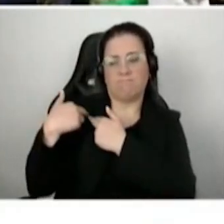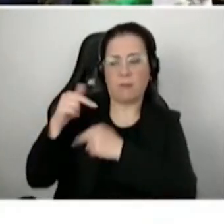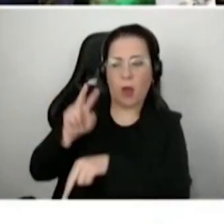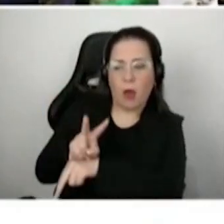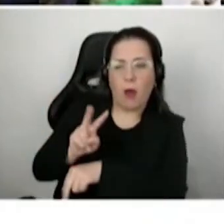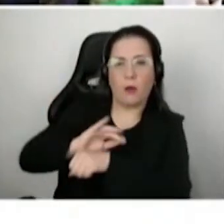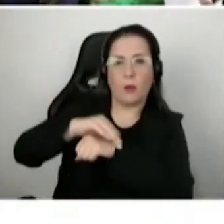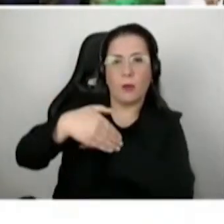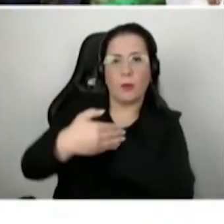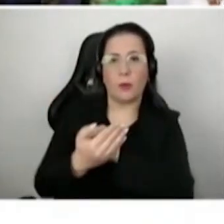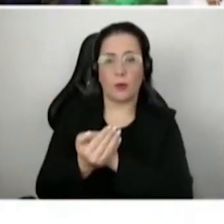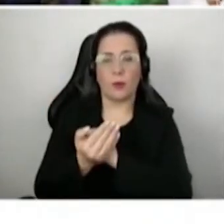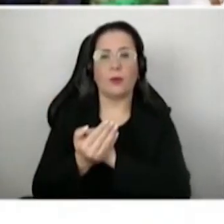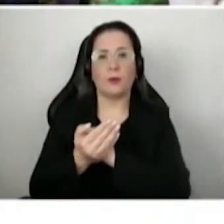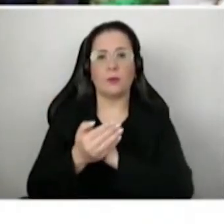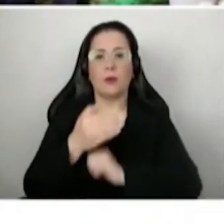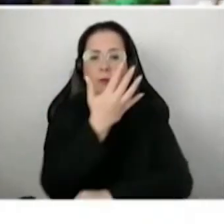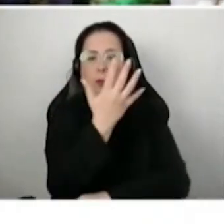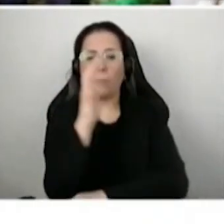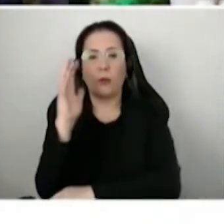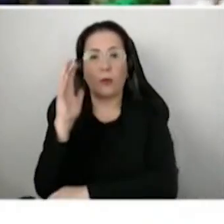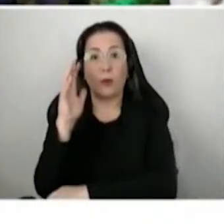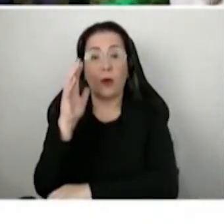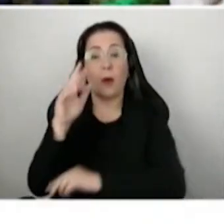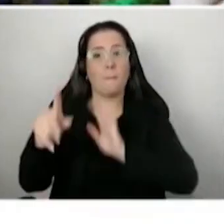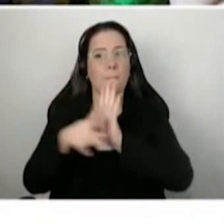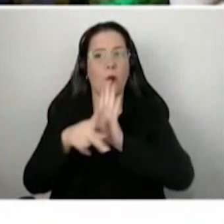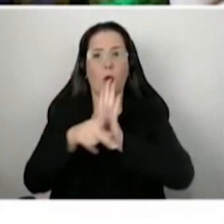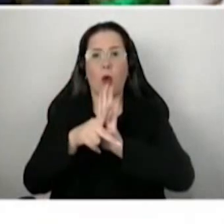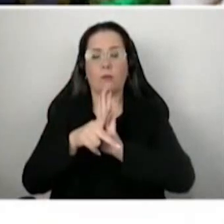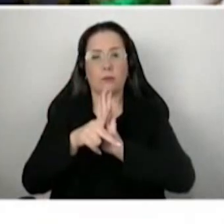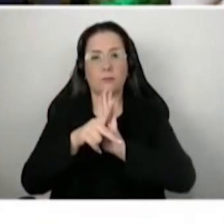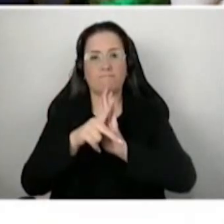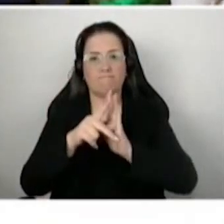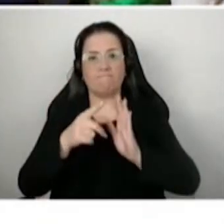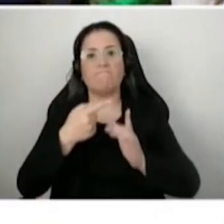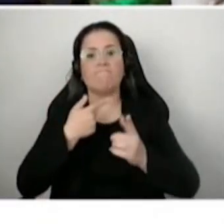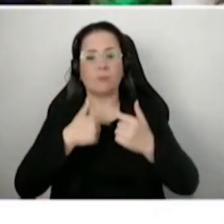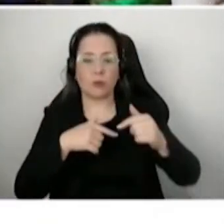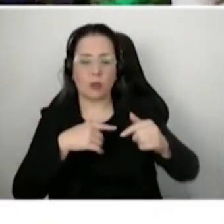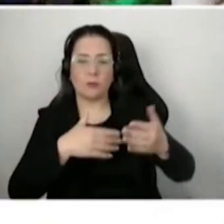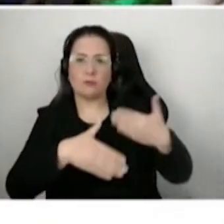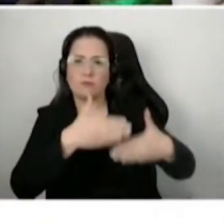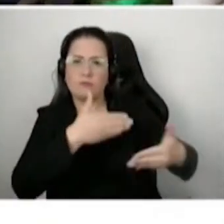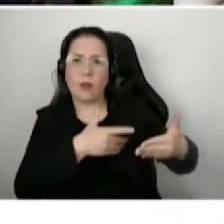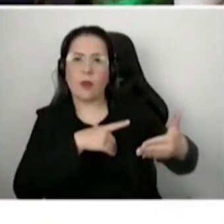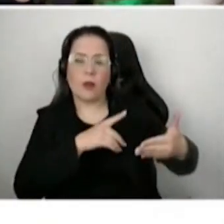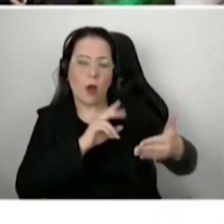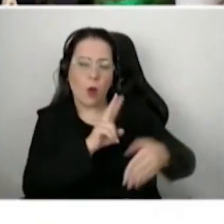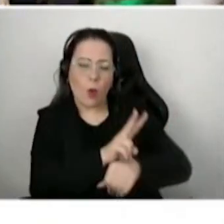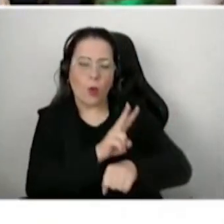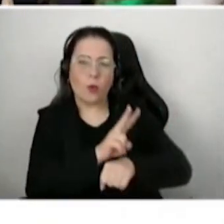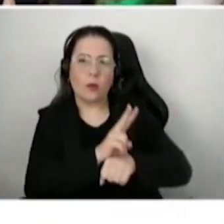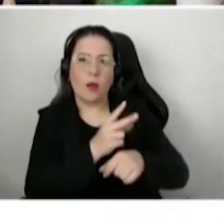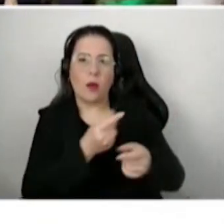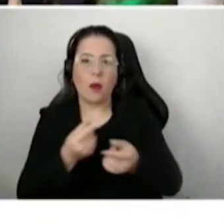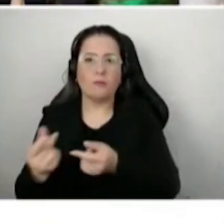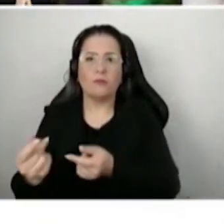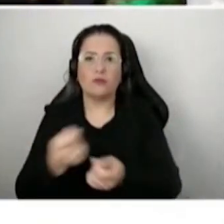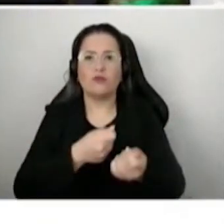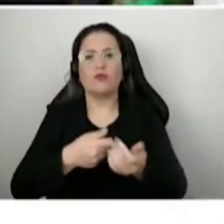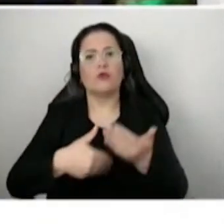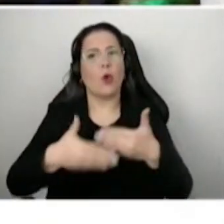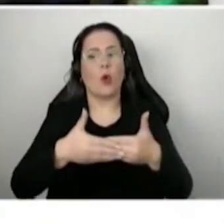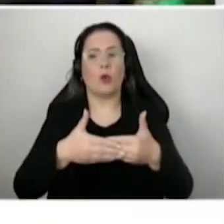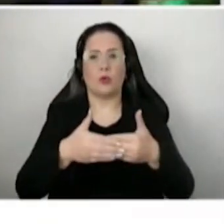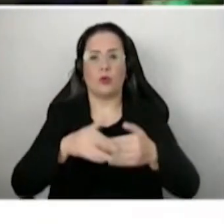tem para fazer uma proteção por sua iniciativa de recursos ambientais e de conservação de diversidade biológica